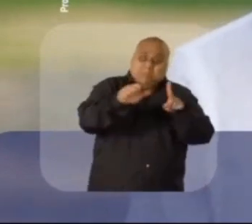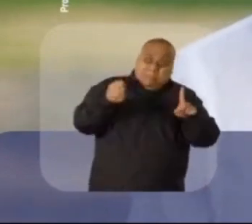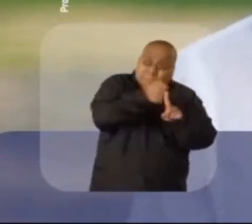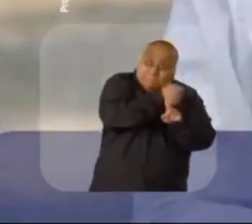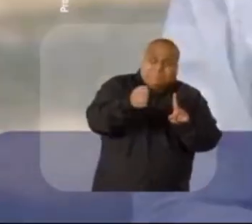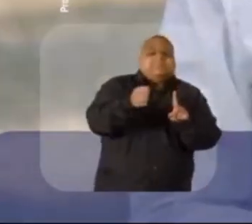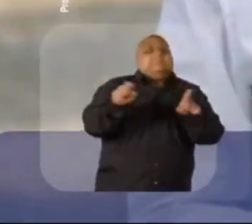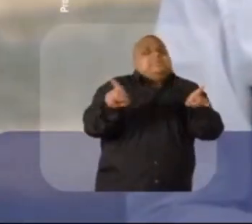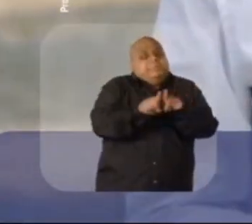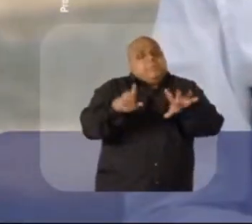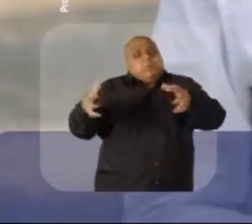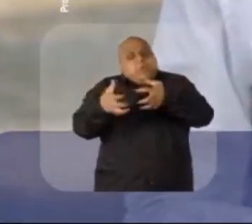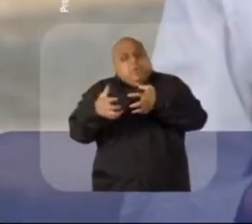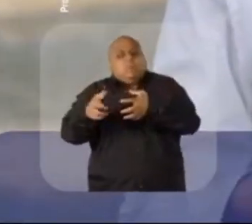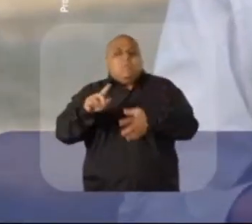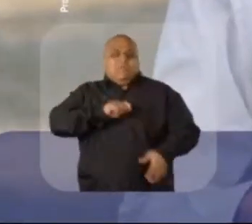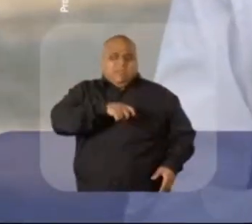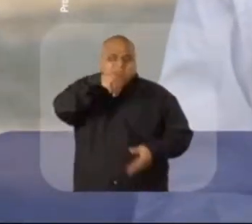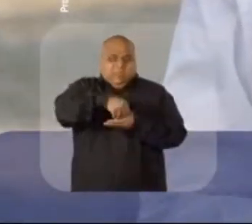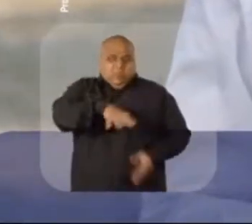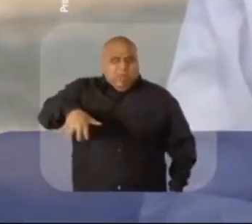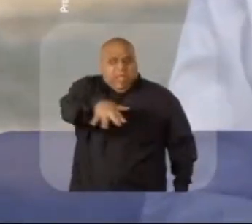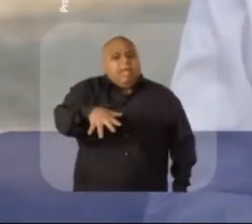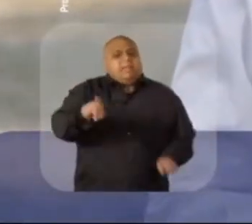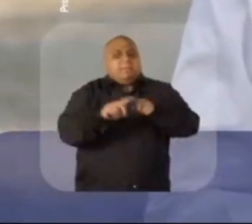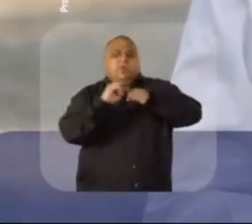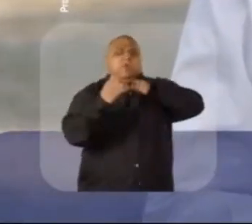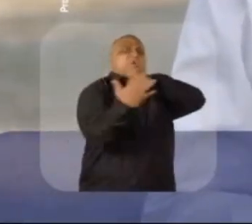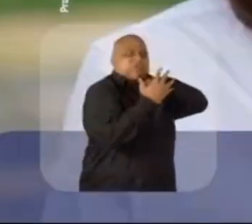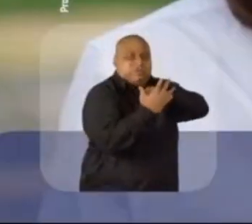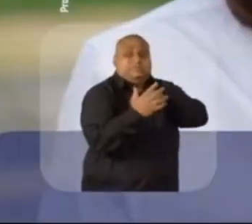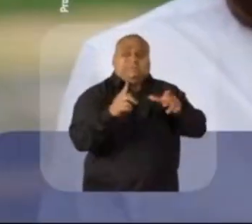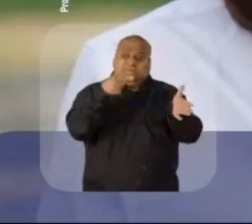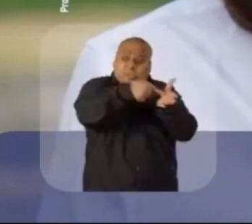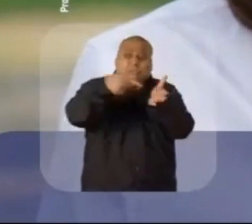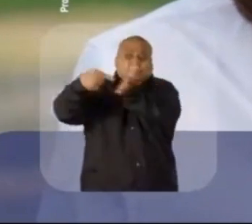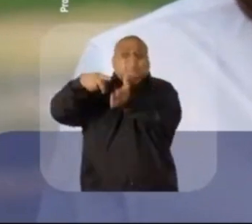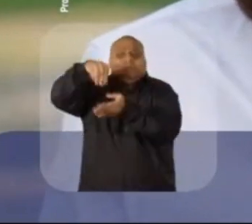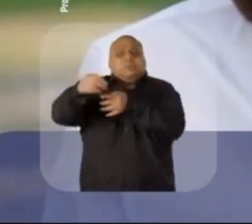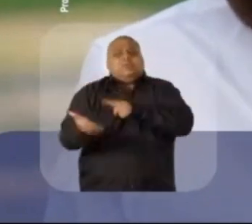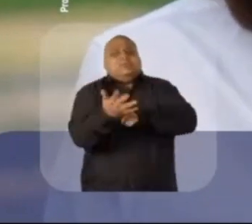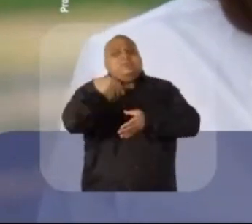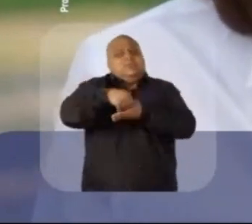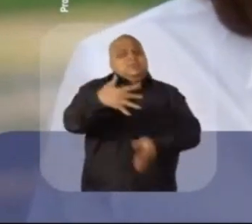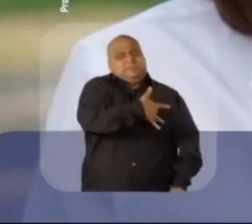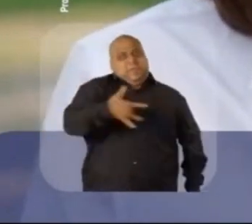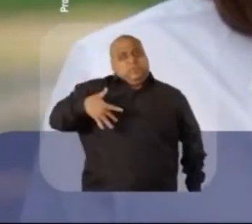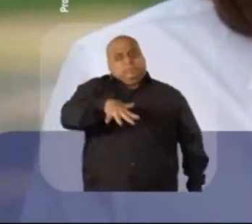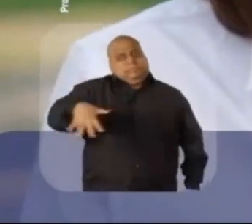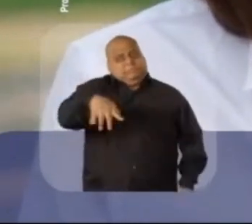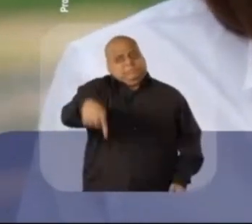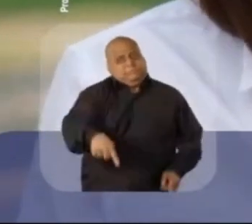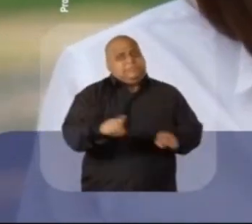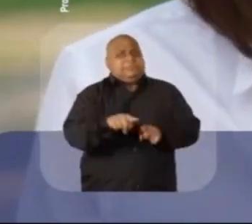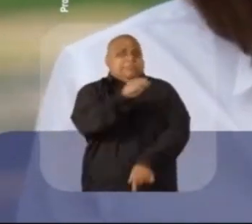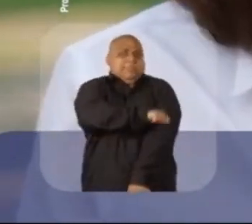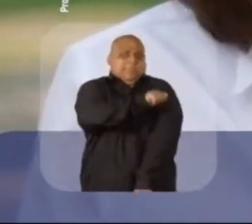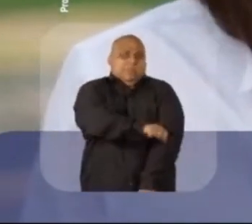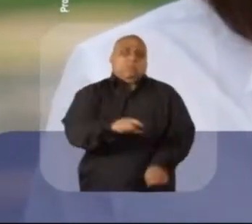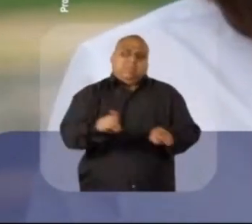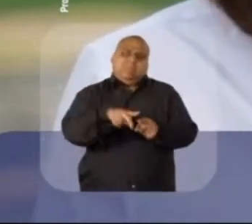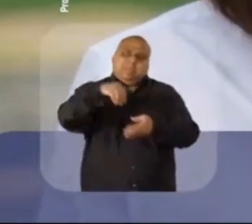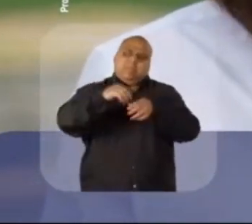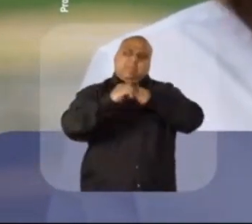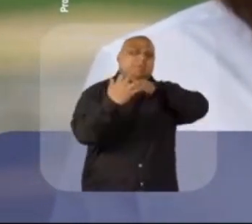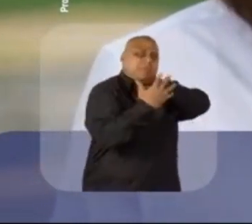feminicídio E a Comissão de Fiscalização da Covid Que denunciou os desvios na área da saúde do Rio